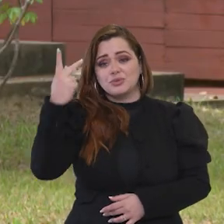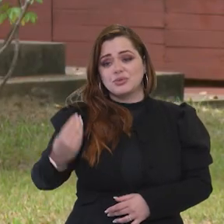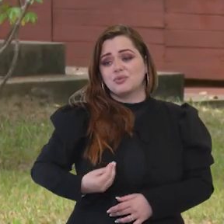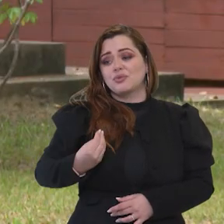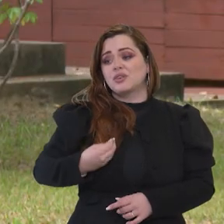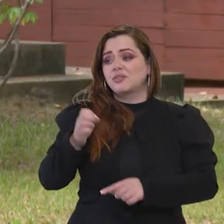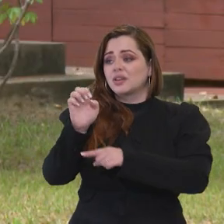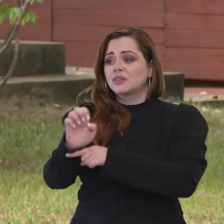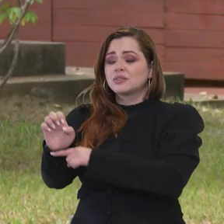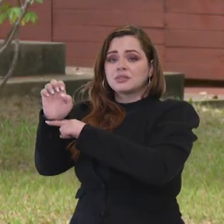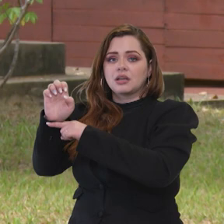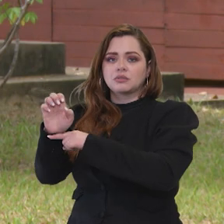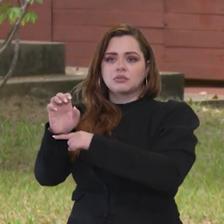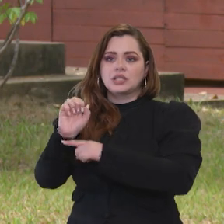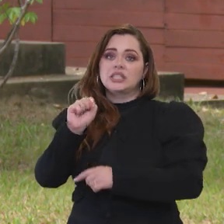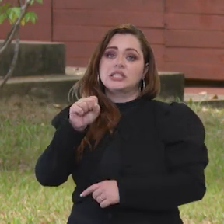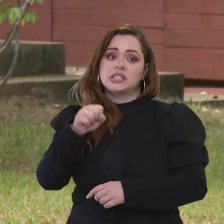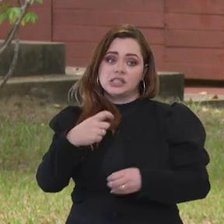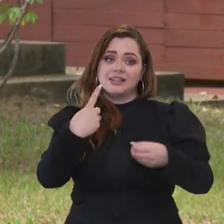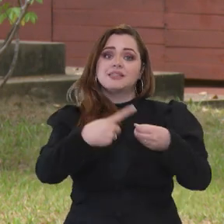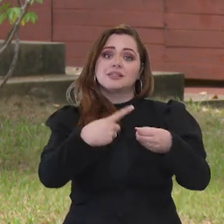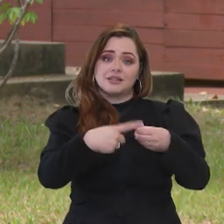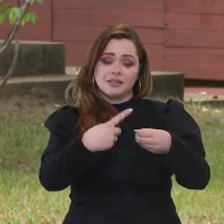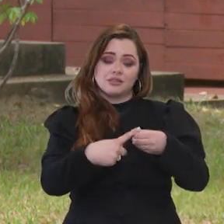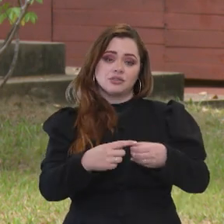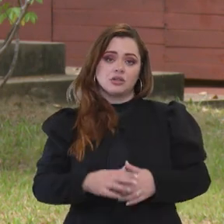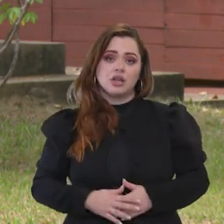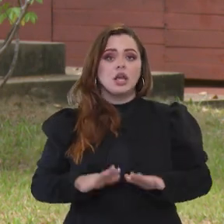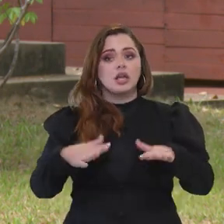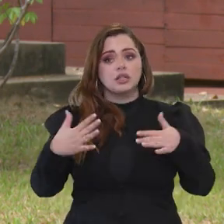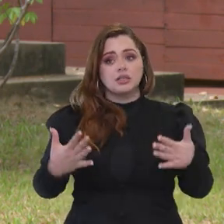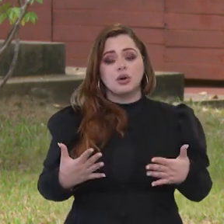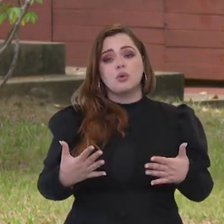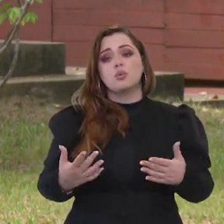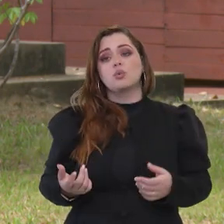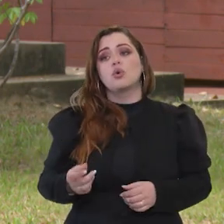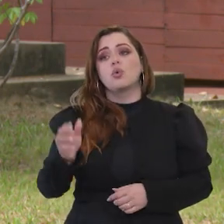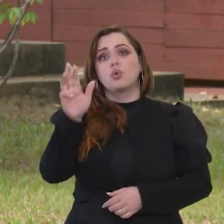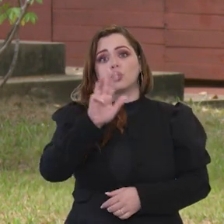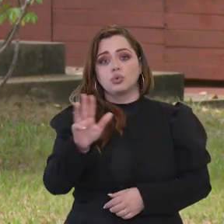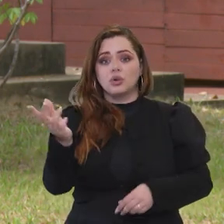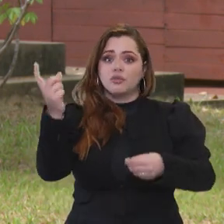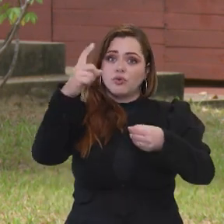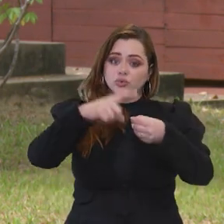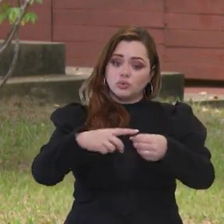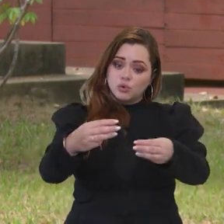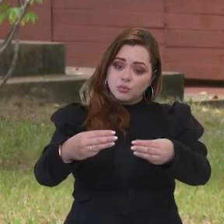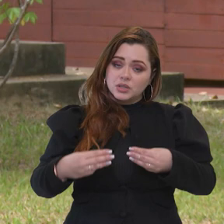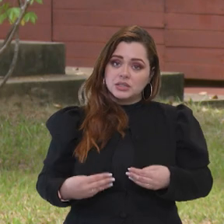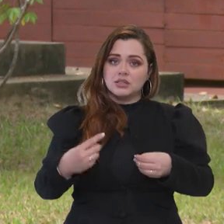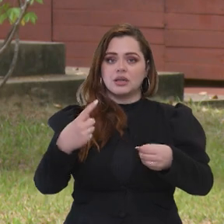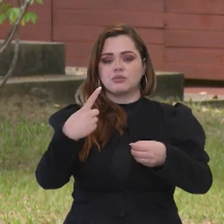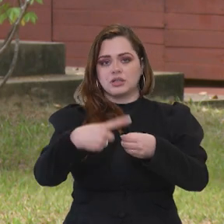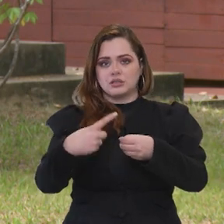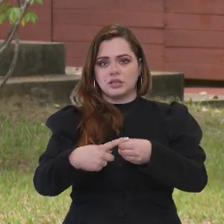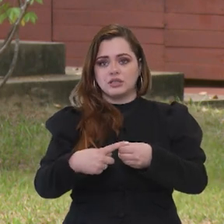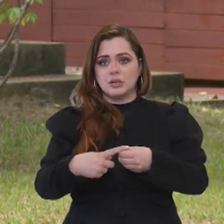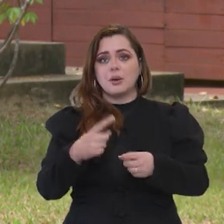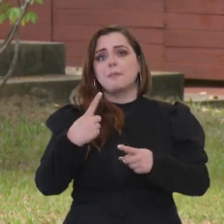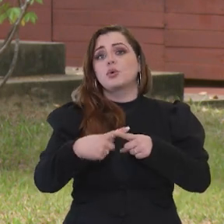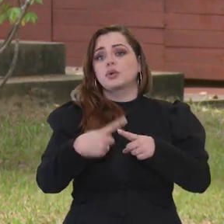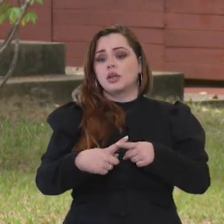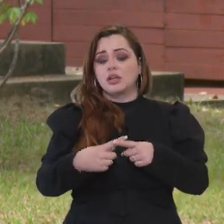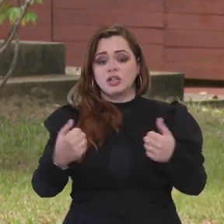pessoas não vivem nos Estados, as pessoas vivem nas cidades. É por isso que o presidente Lula recriou o Ministério das Cidades. É para que a política pública possa chegar